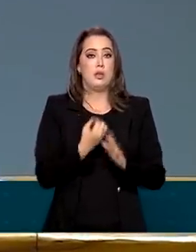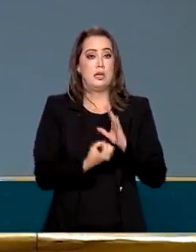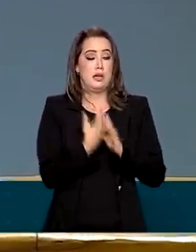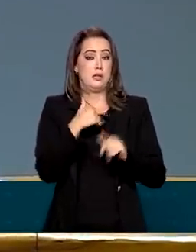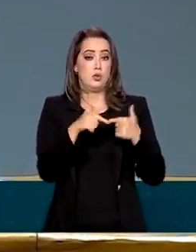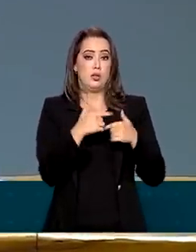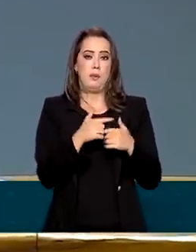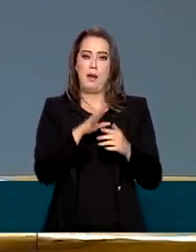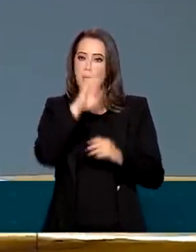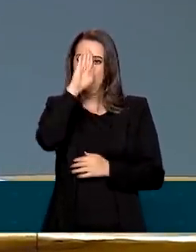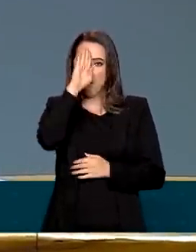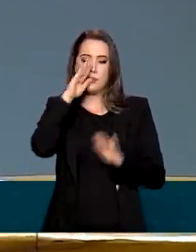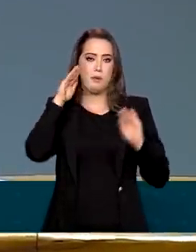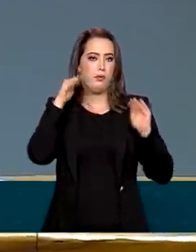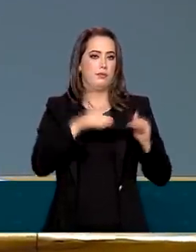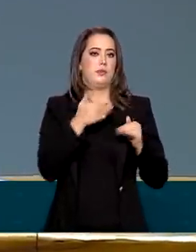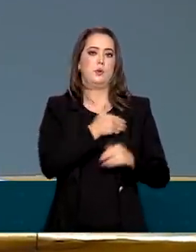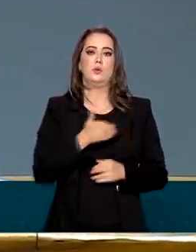prioridade.